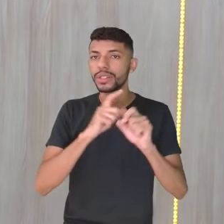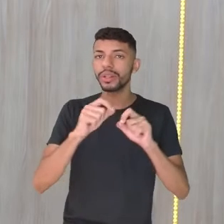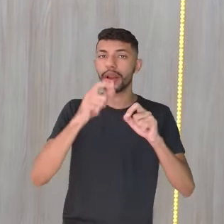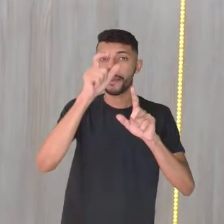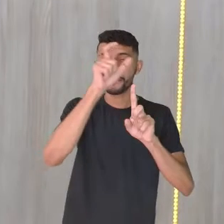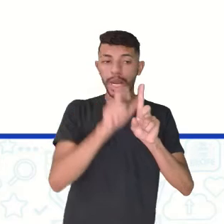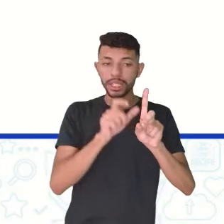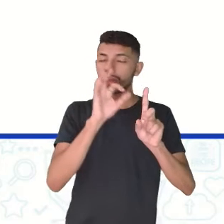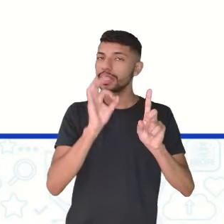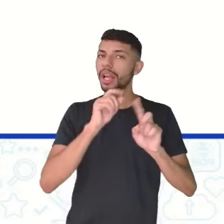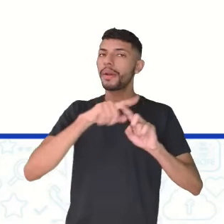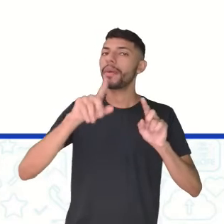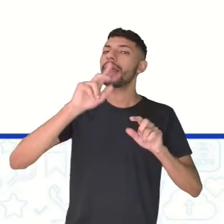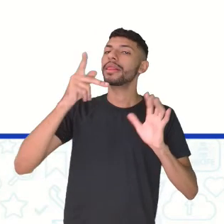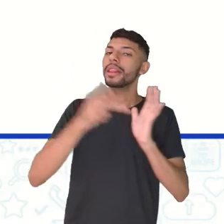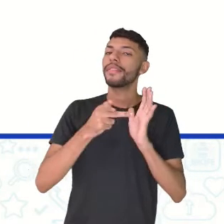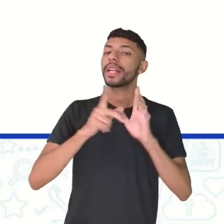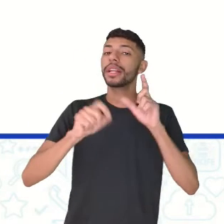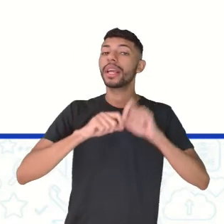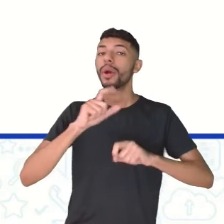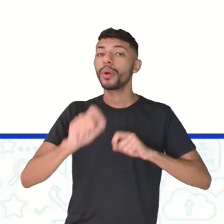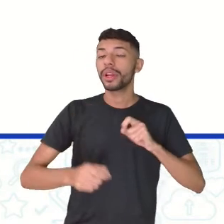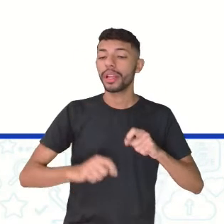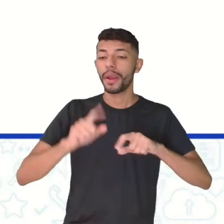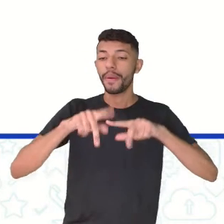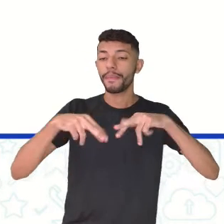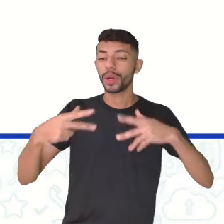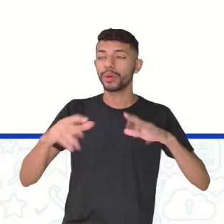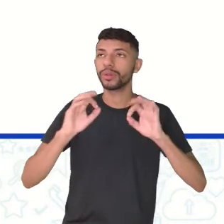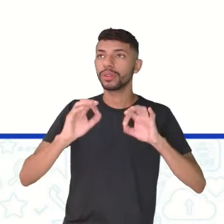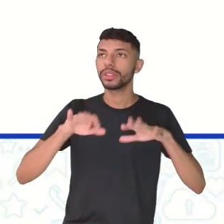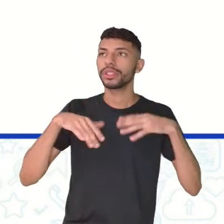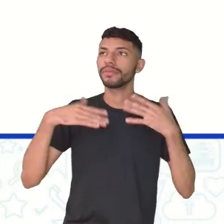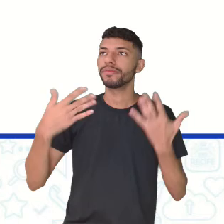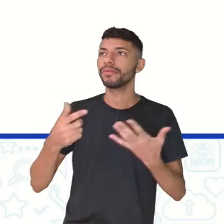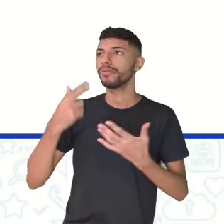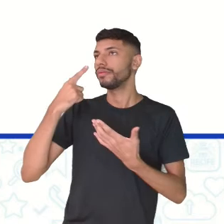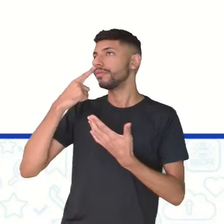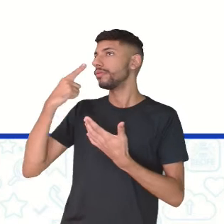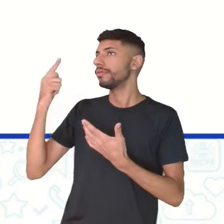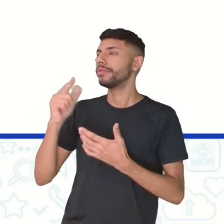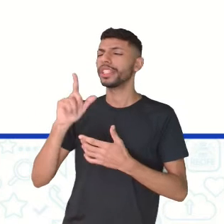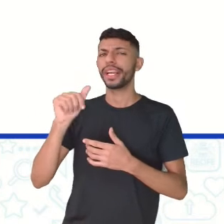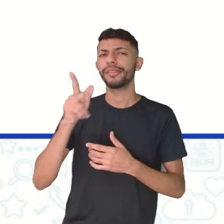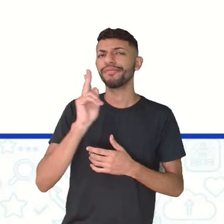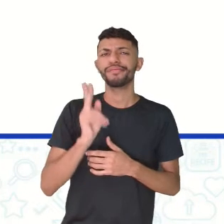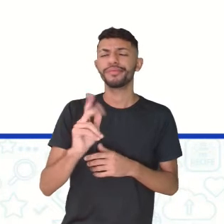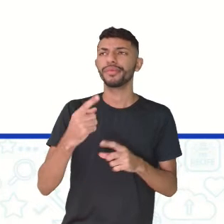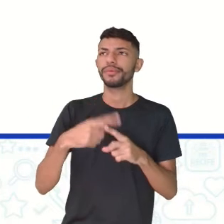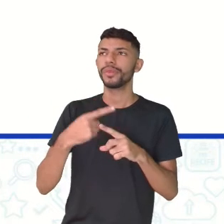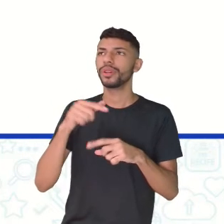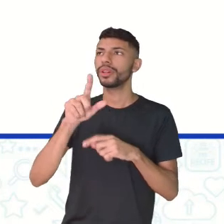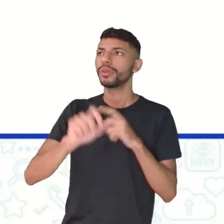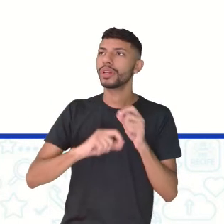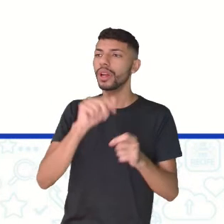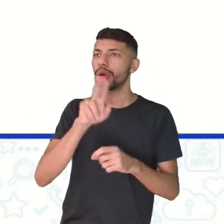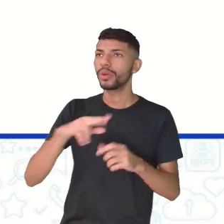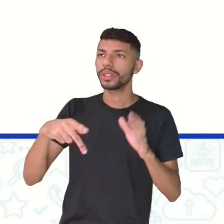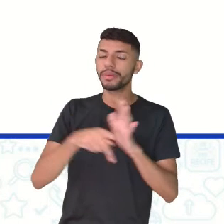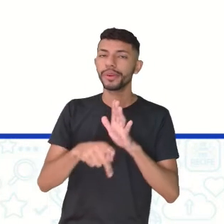produto, tá? Falando do celular, Ericsson. Então, cuidar para não essa armadilha. Mas daria no mesmo, porque seria conjugado com terceira pessoa singular.